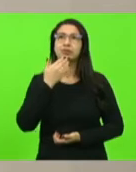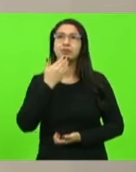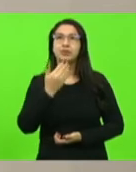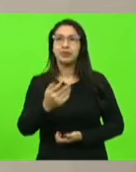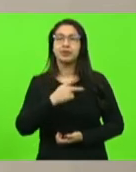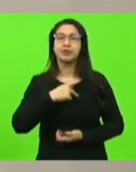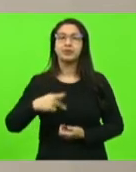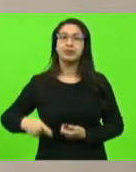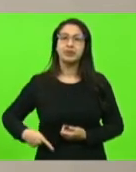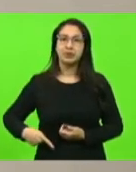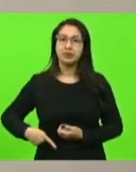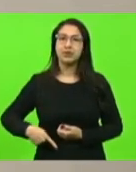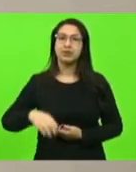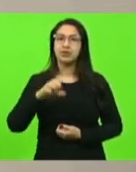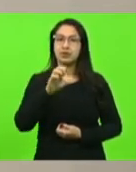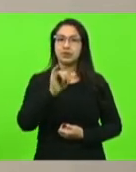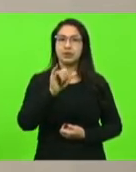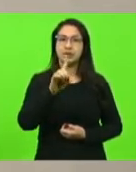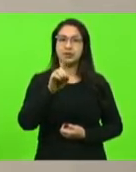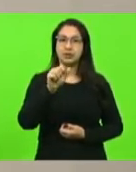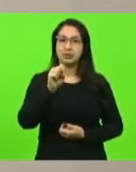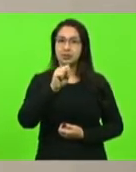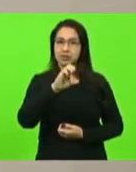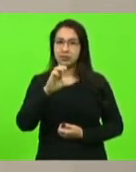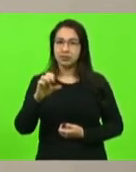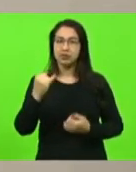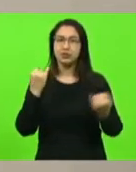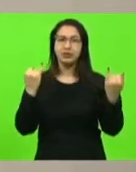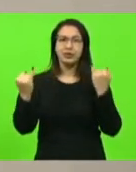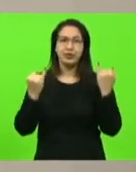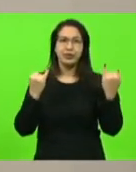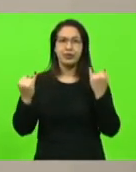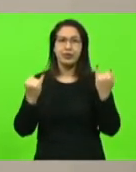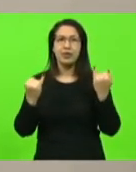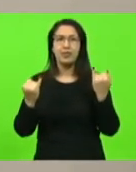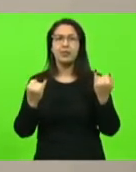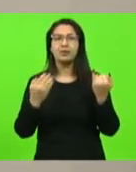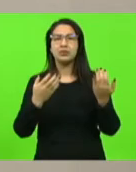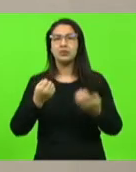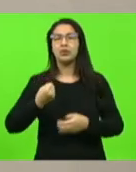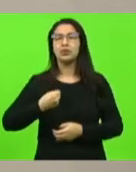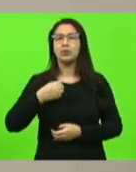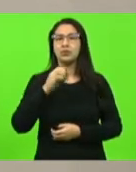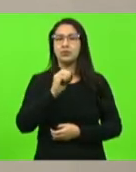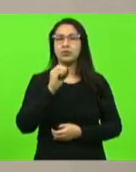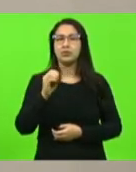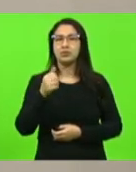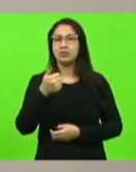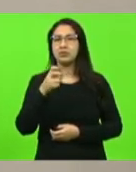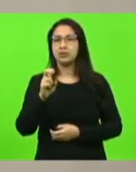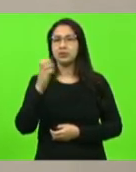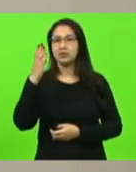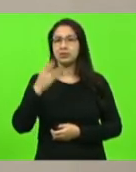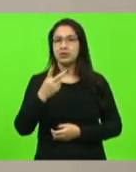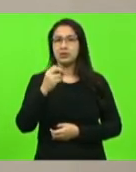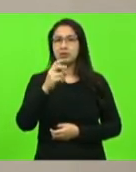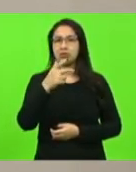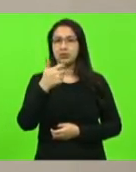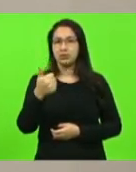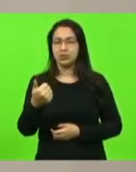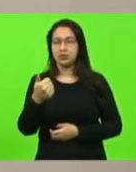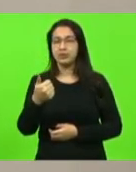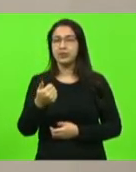ao presidente da SIDASC informações acerca do pregão eletrônico número 0015, barra 2021, cujo